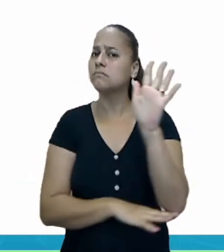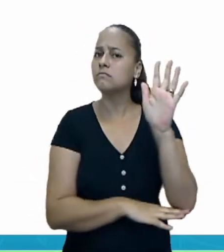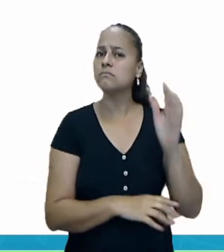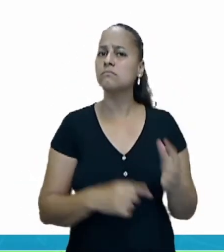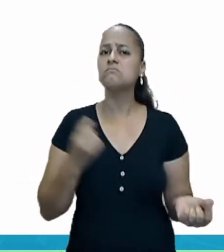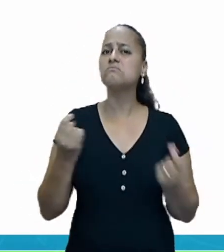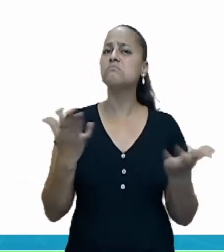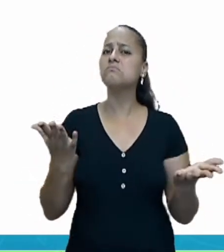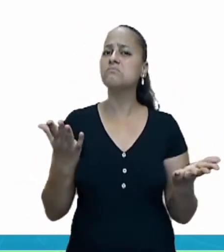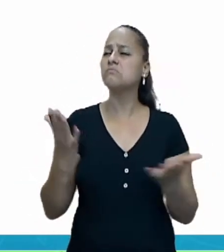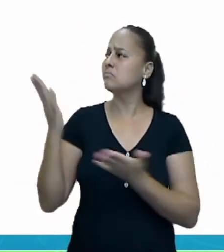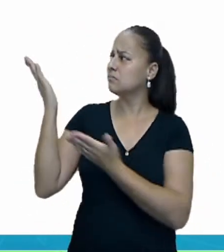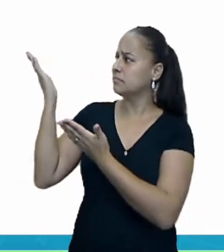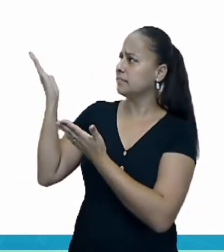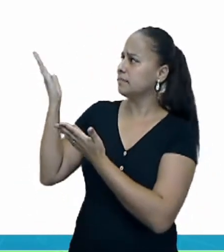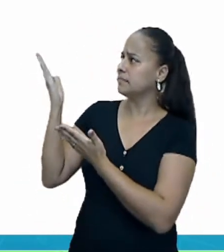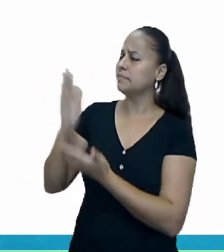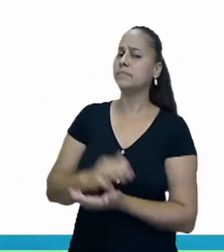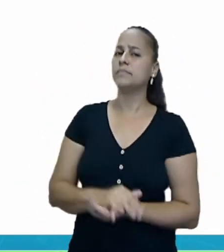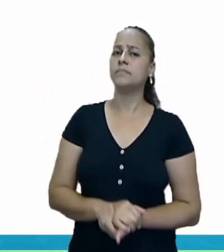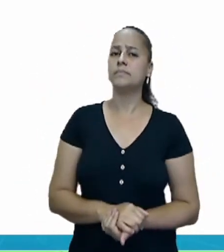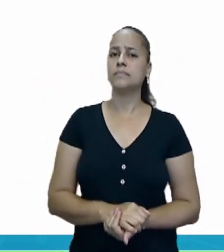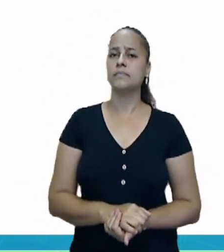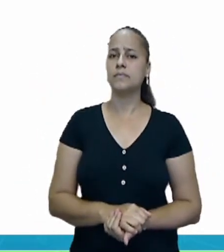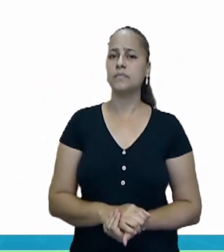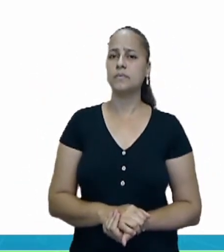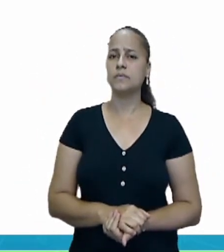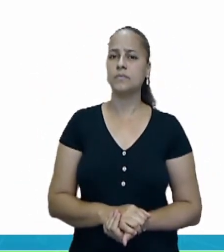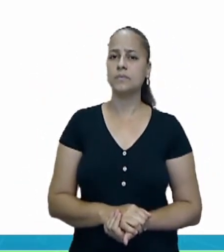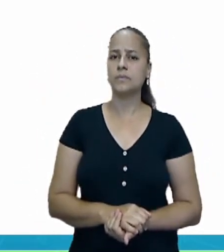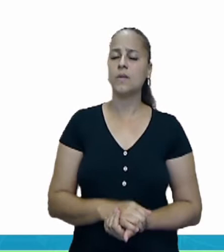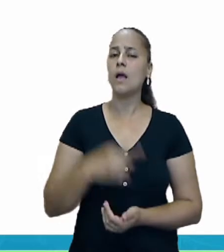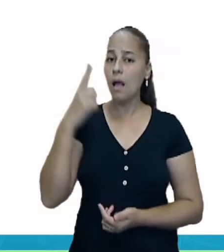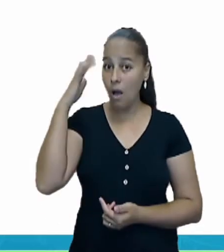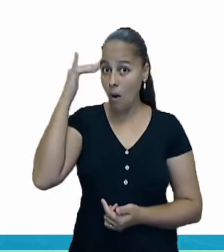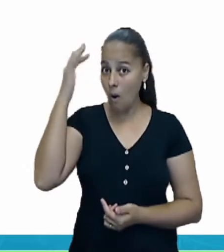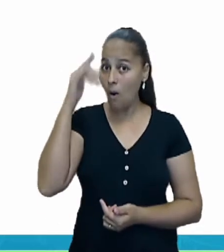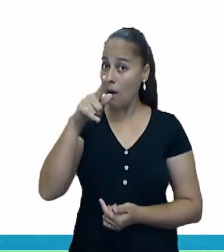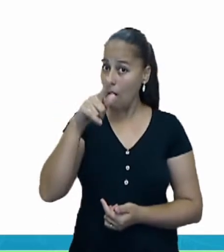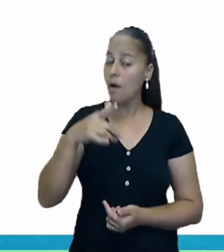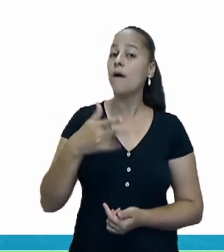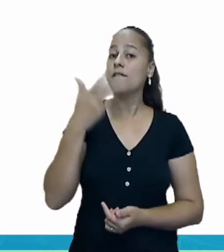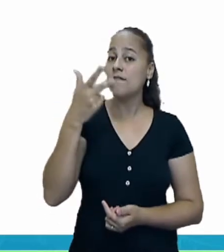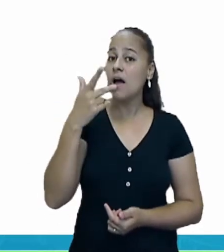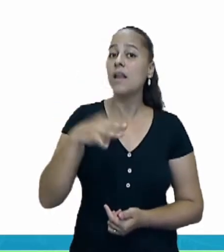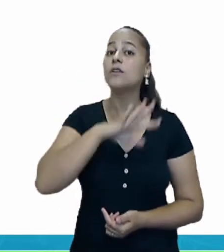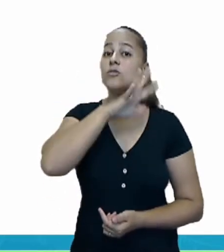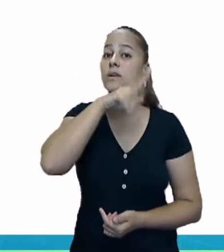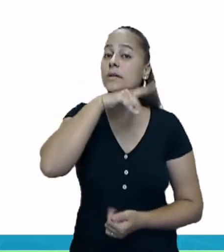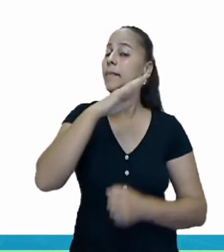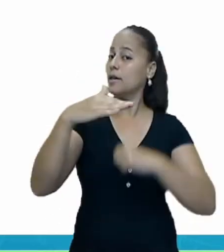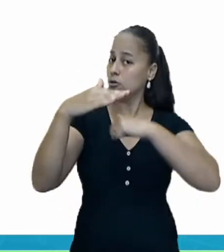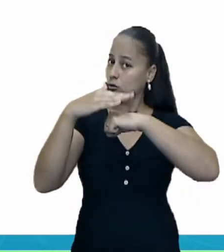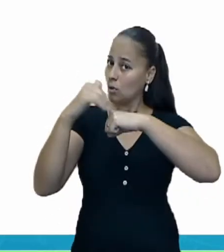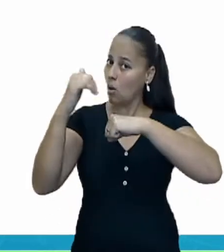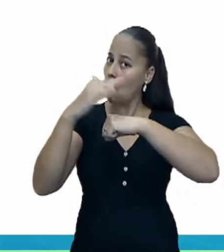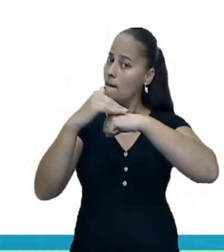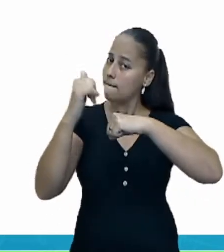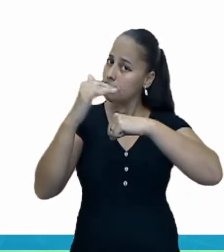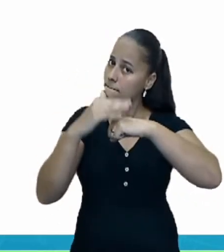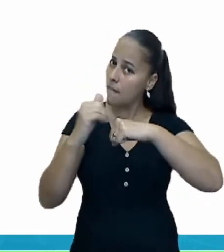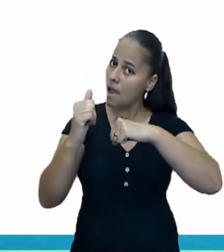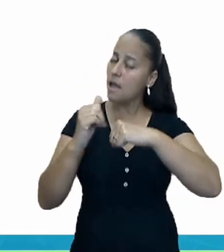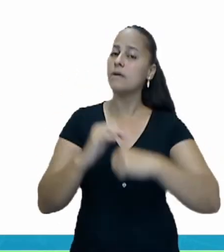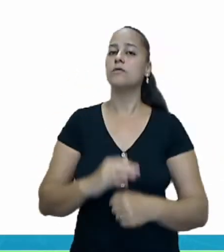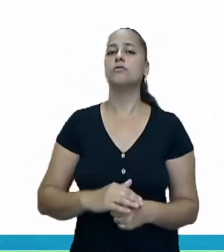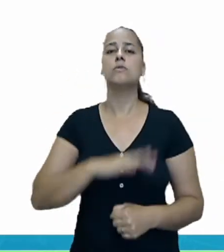que nessa atividade, nós estamos falando dos animais domésticos são aqueles